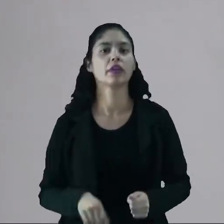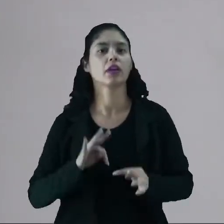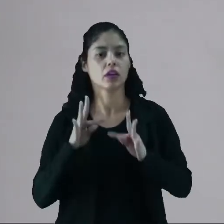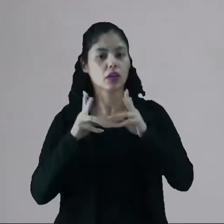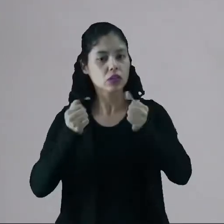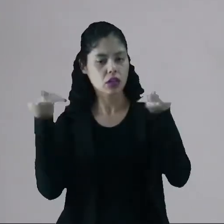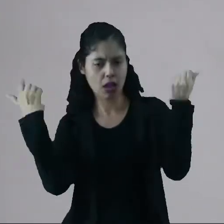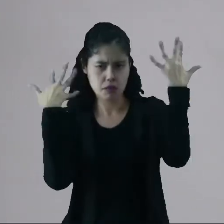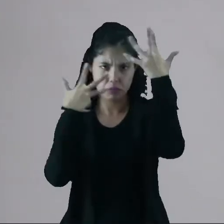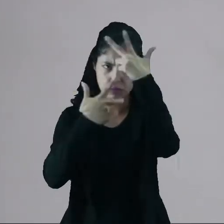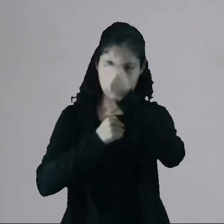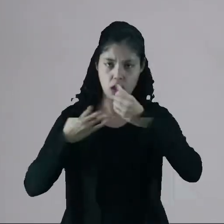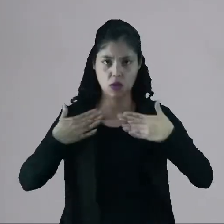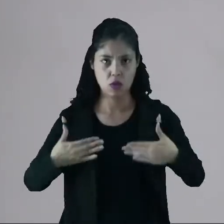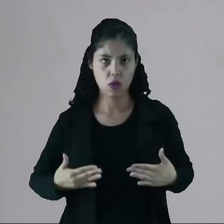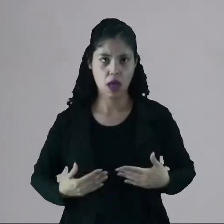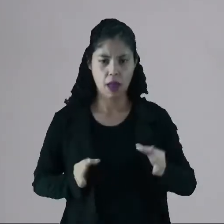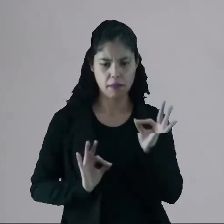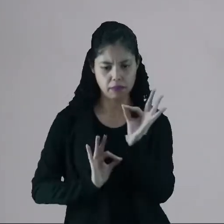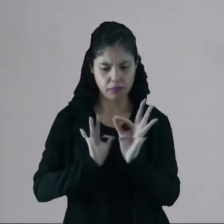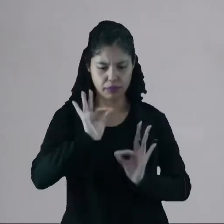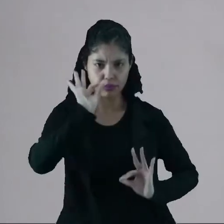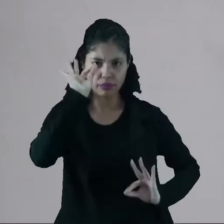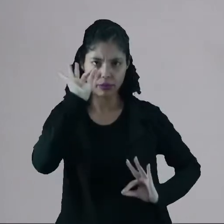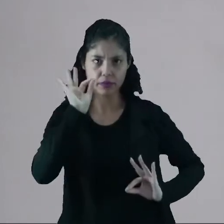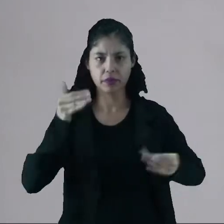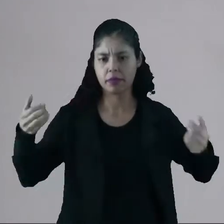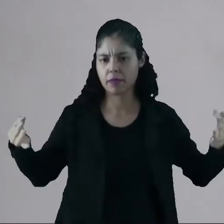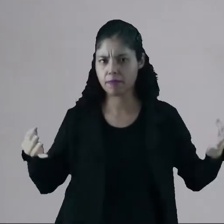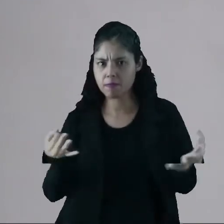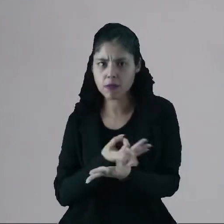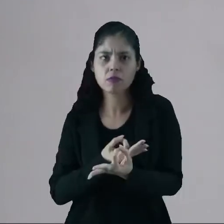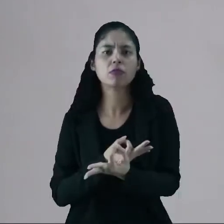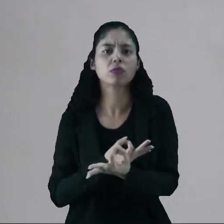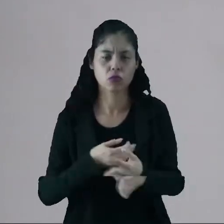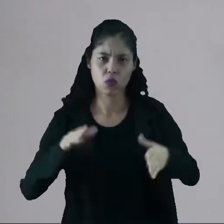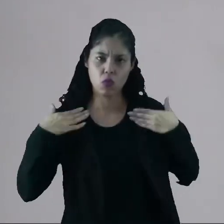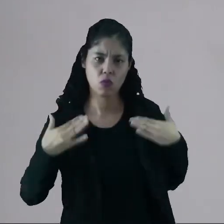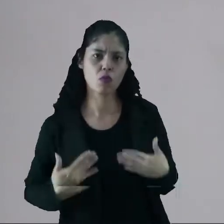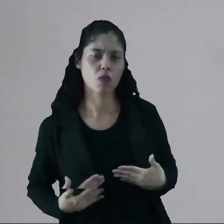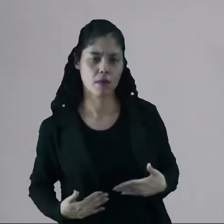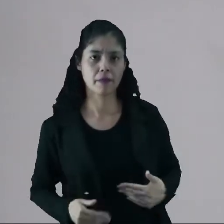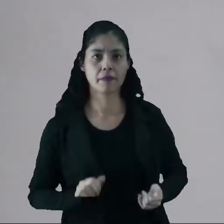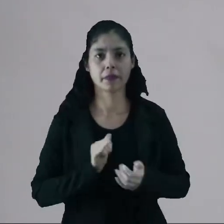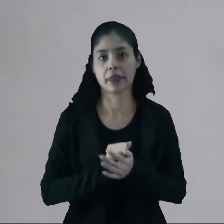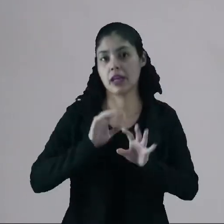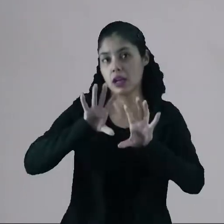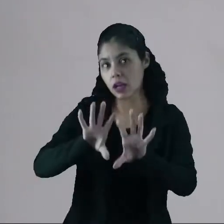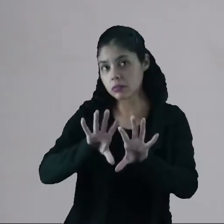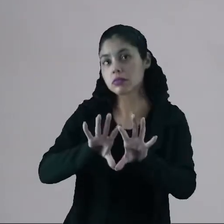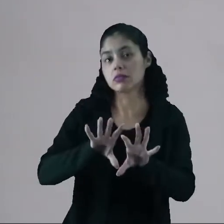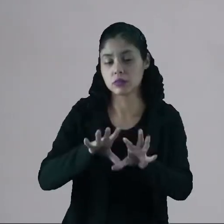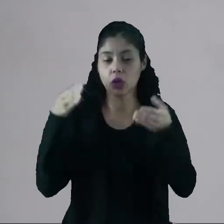ele, a beleza era ser simétrico, era ser harmonioso. Então, essa